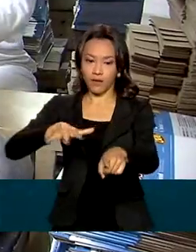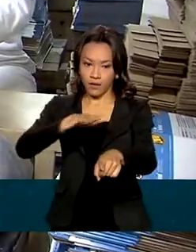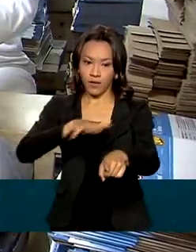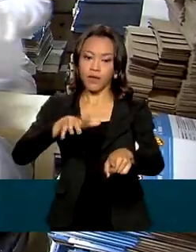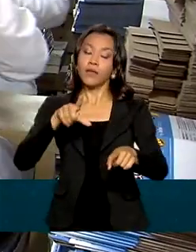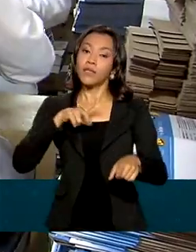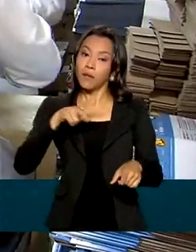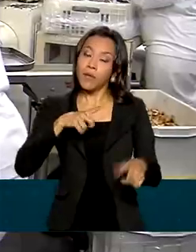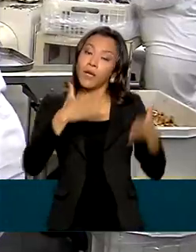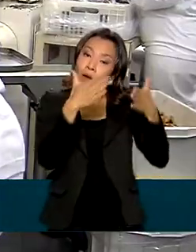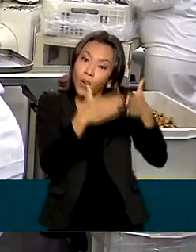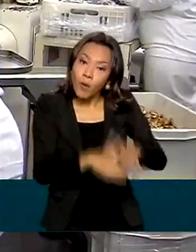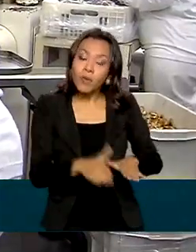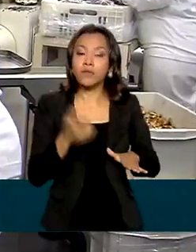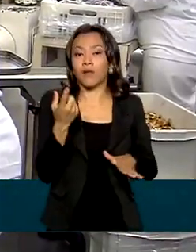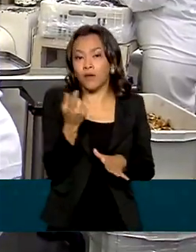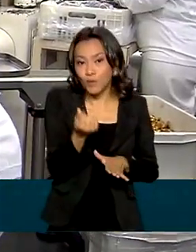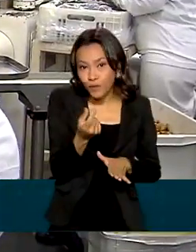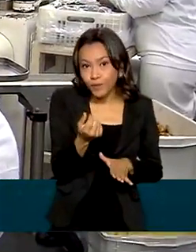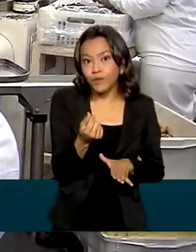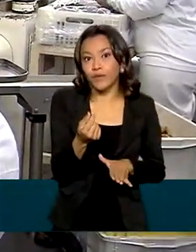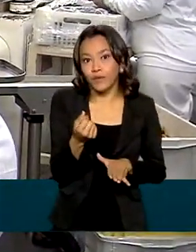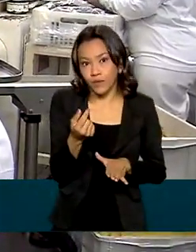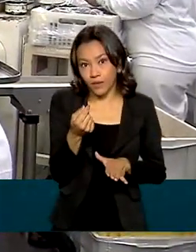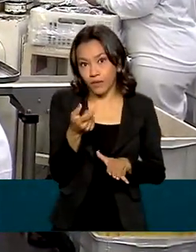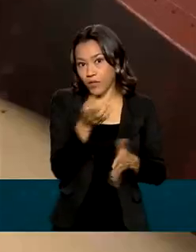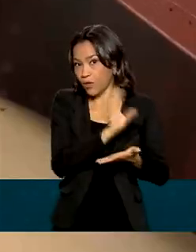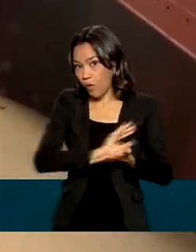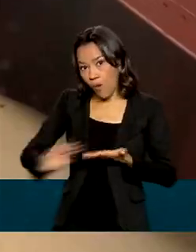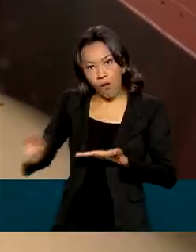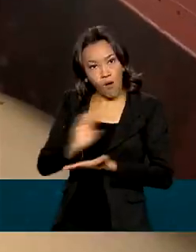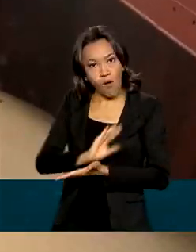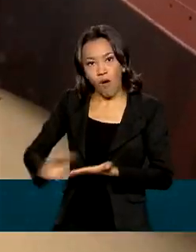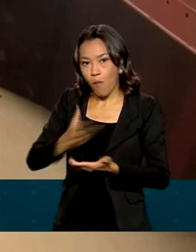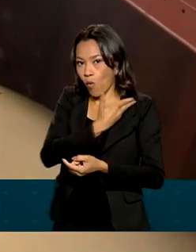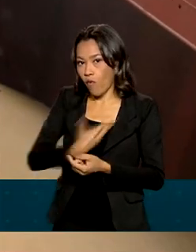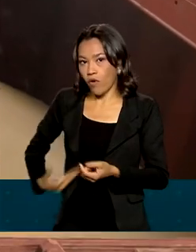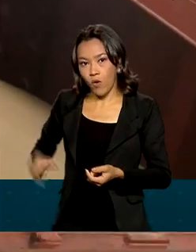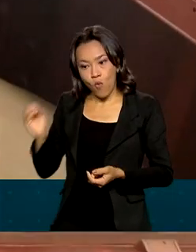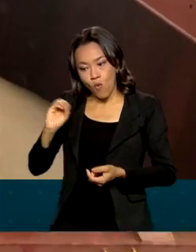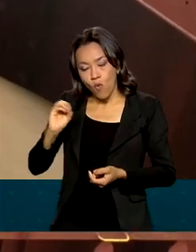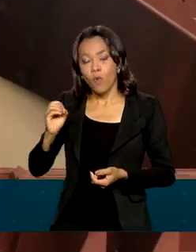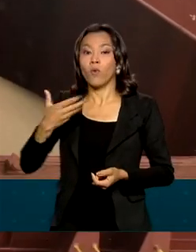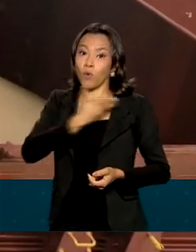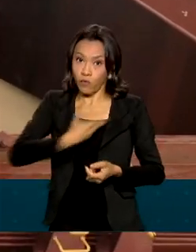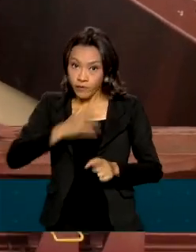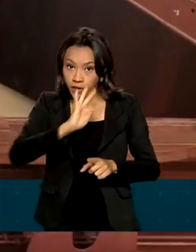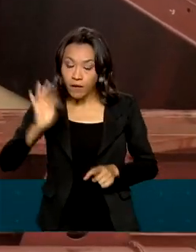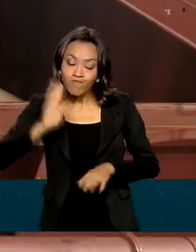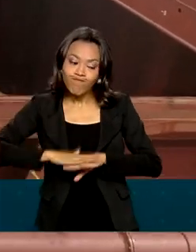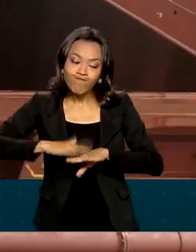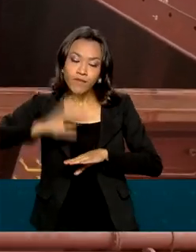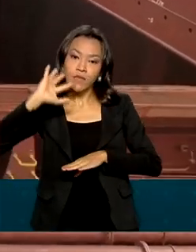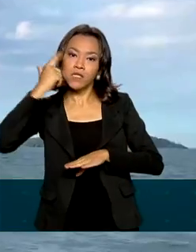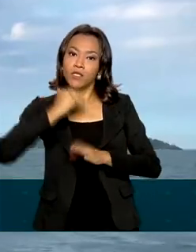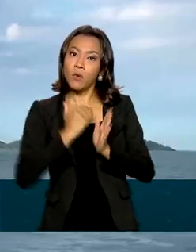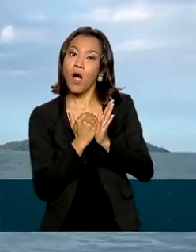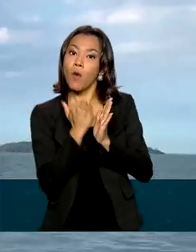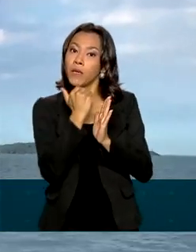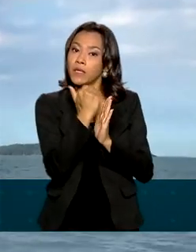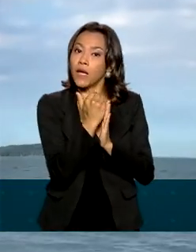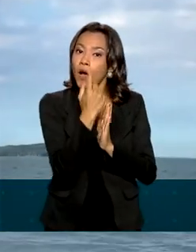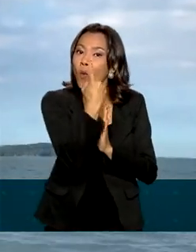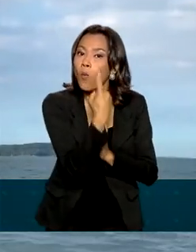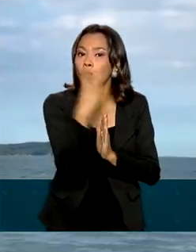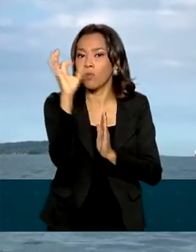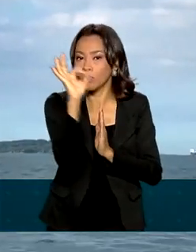para compensar o dinheiro que deixa de entrar nos cofres da União, o governo federal decidiu aumentar em 1% a